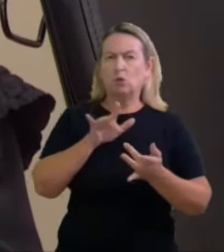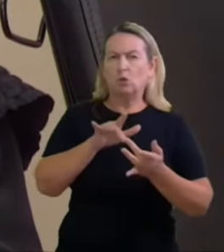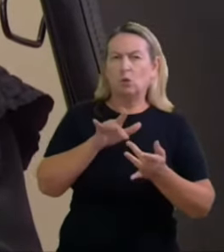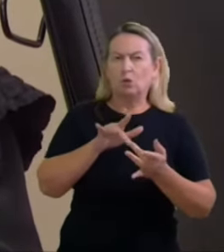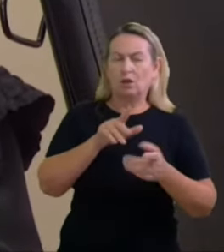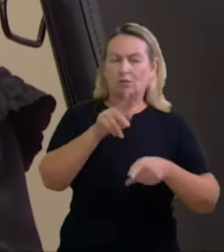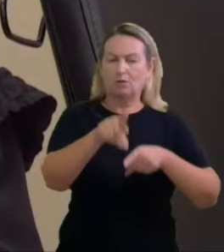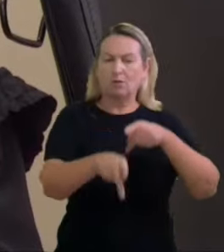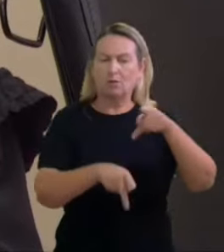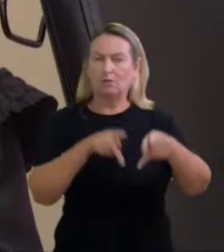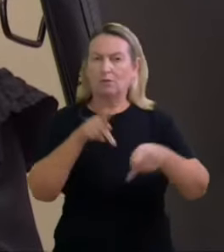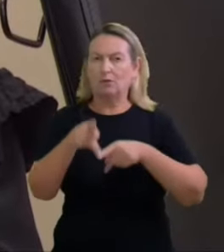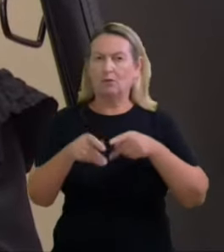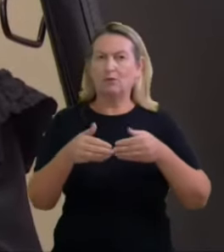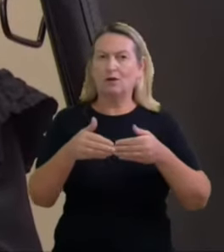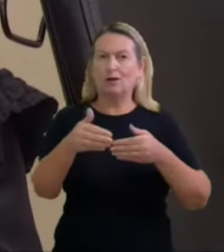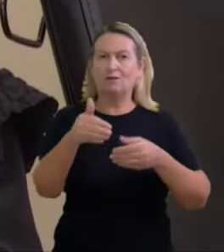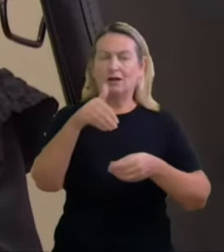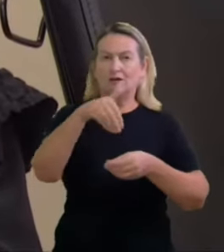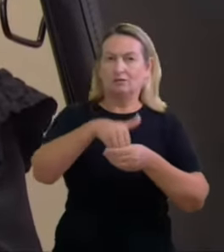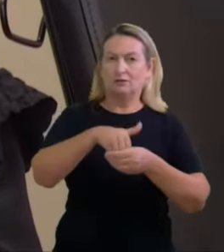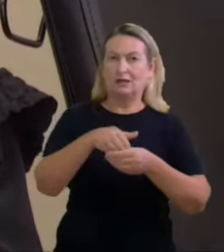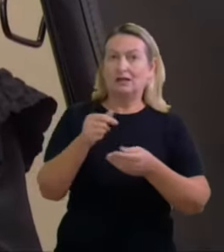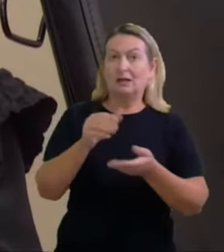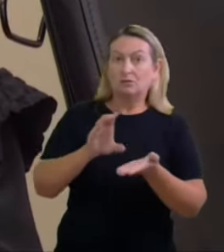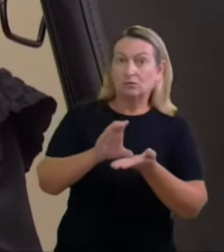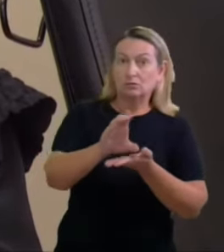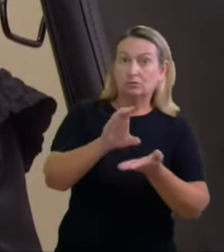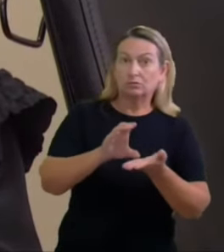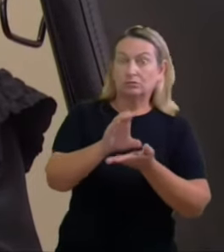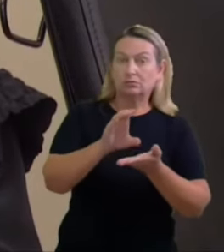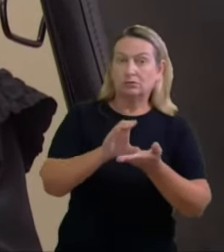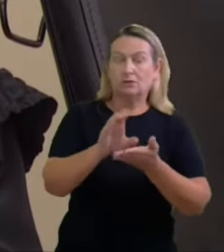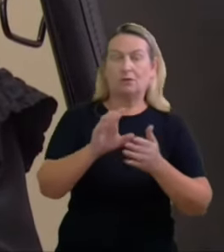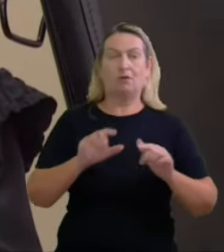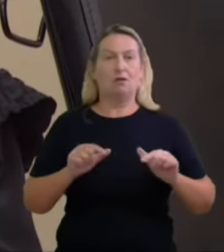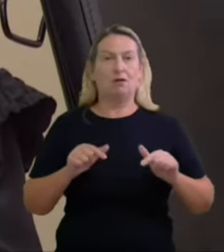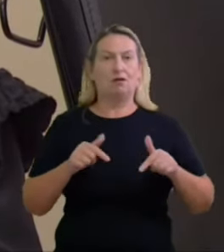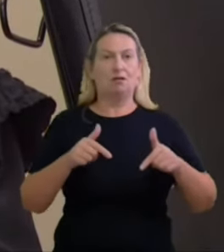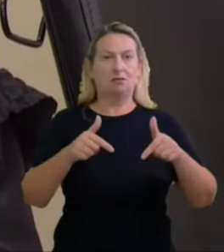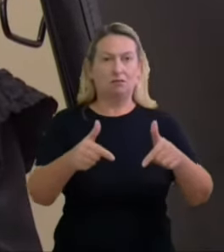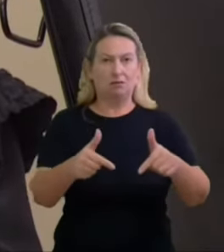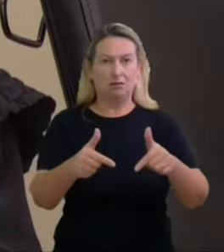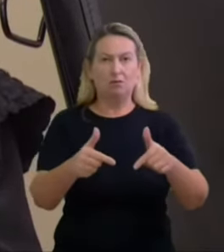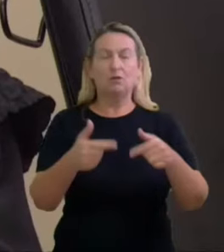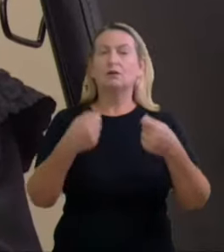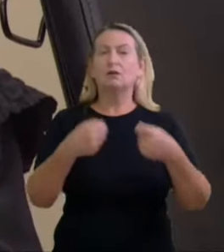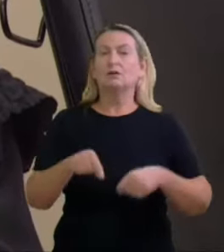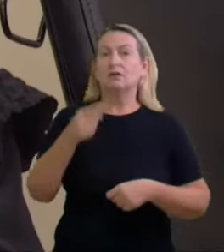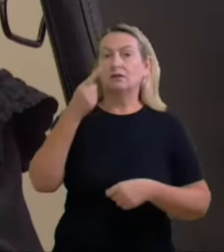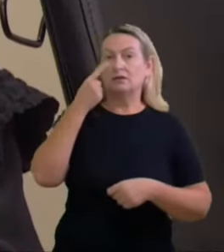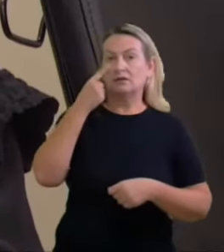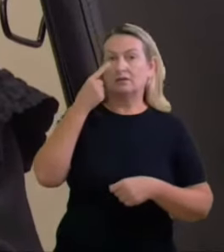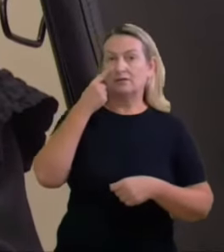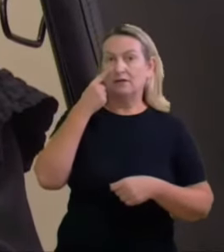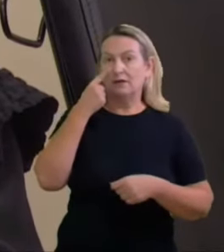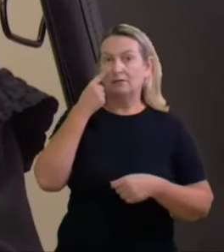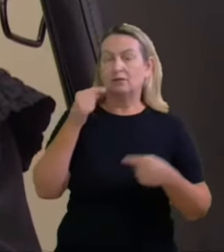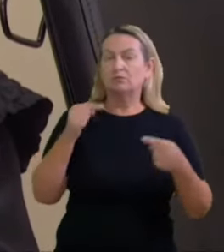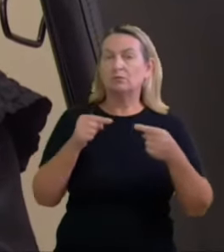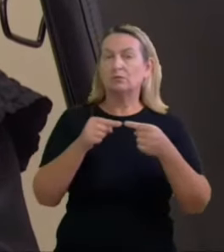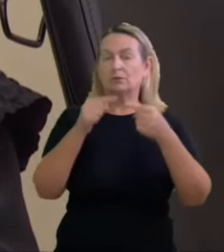os dispêndios que custearam o ato devem ser considerados para a aferição do abuso de poder econômico